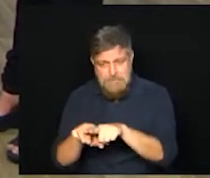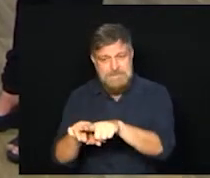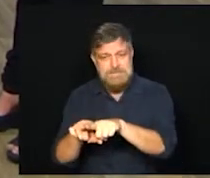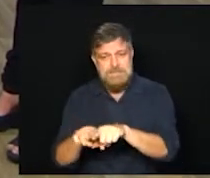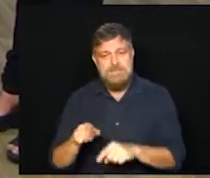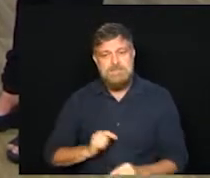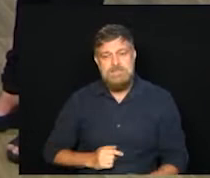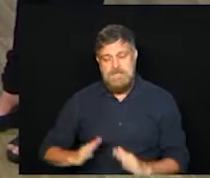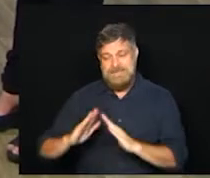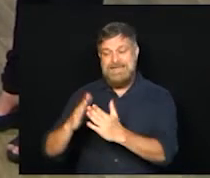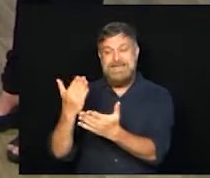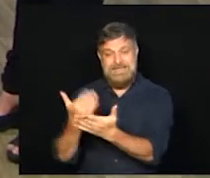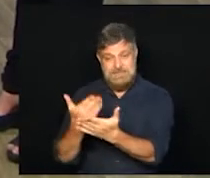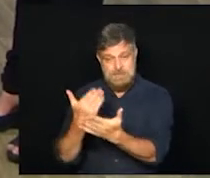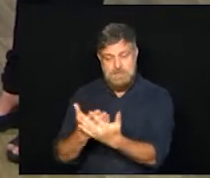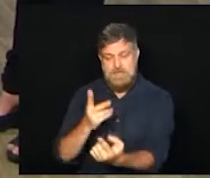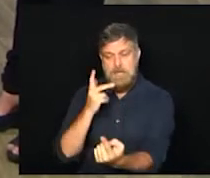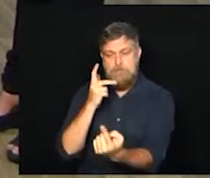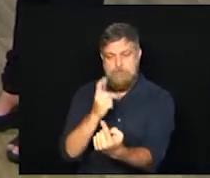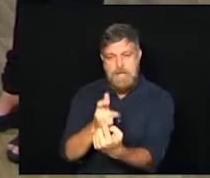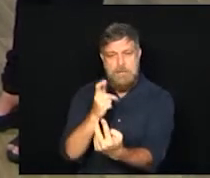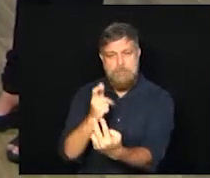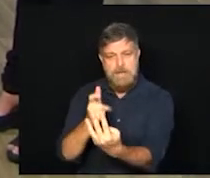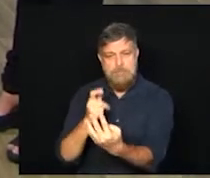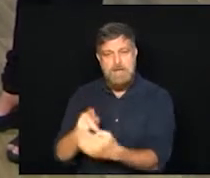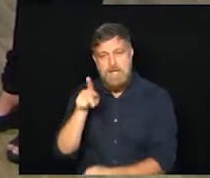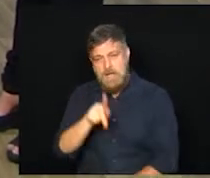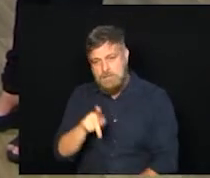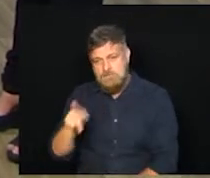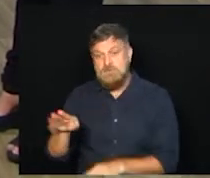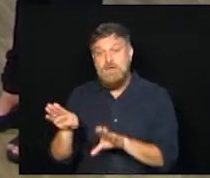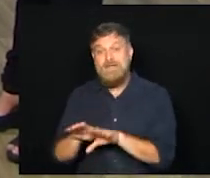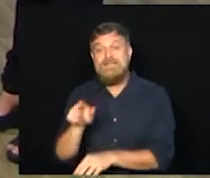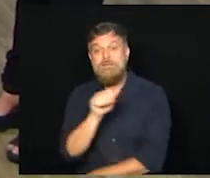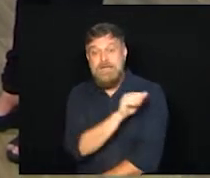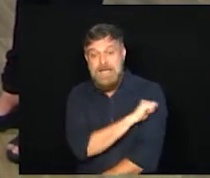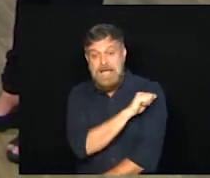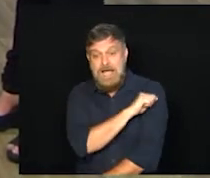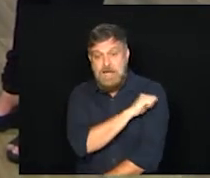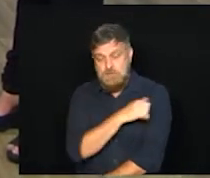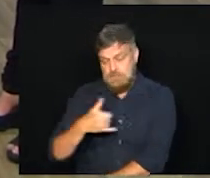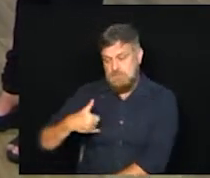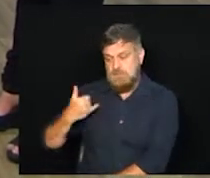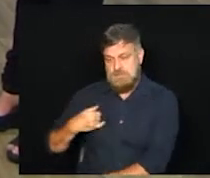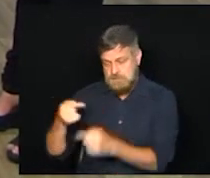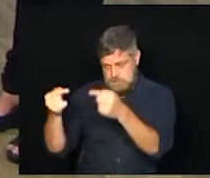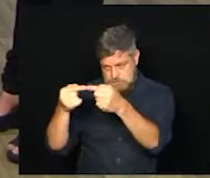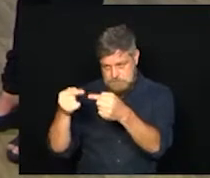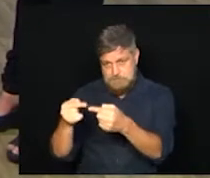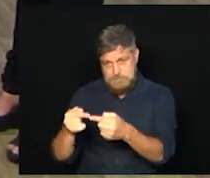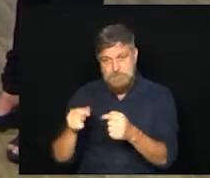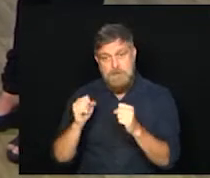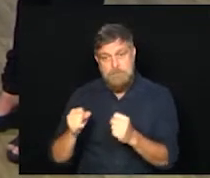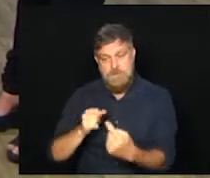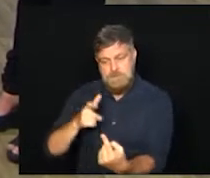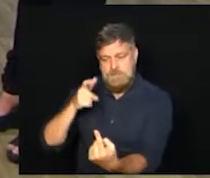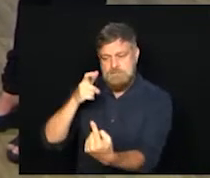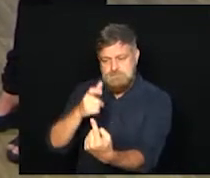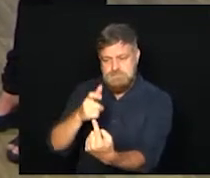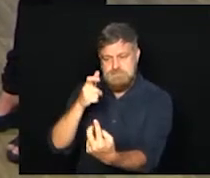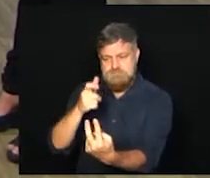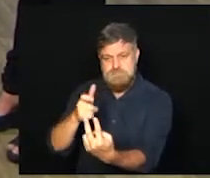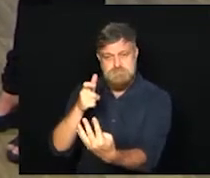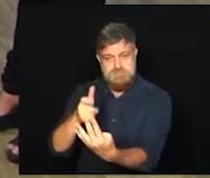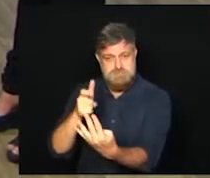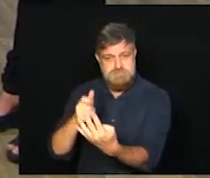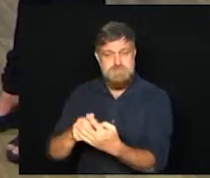no local de ensino para vacinar tanto professores como alunos daquela faixa etária que podem ser vacinados. Lembrando